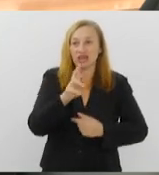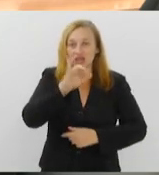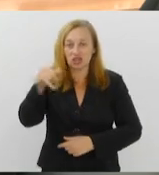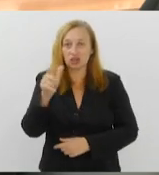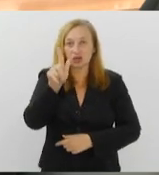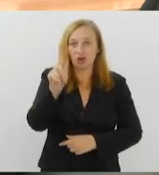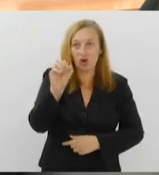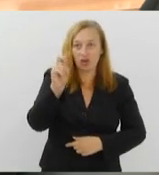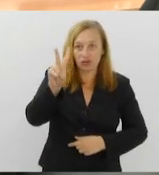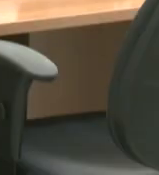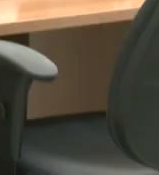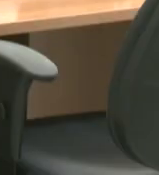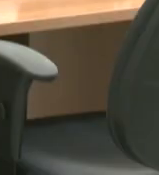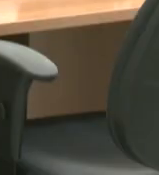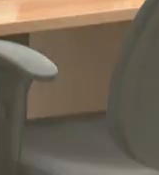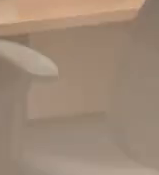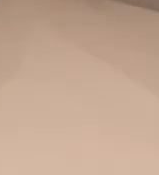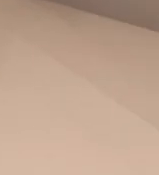e até amanhã.